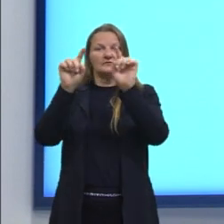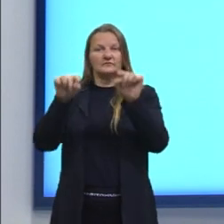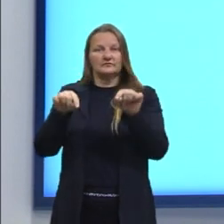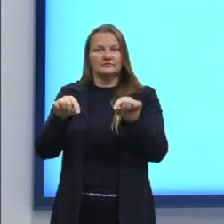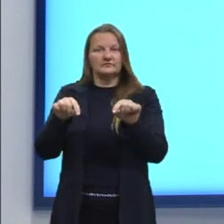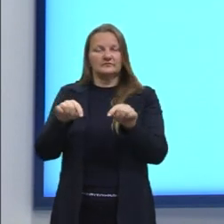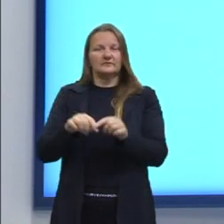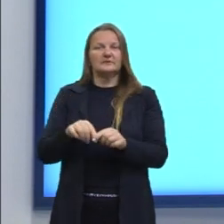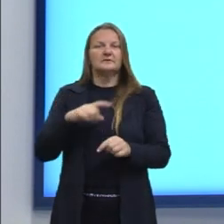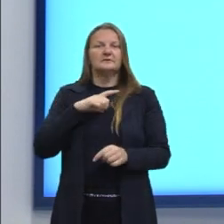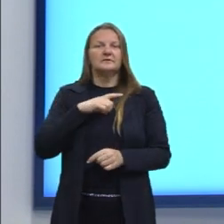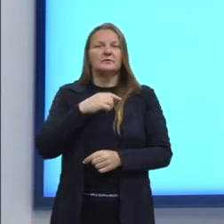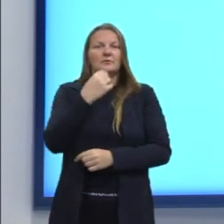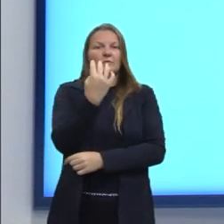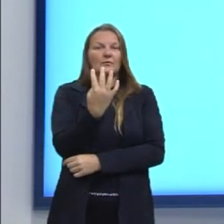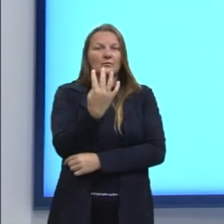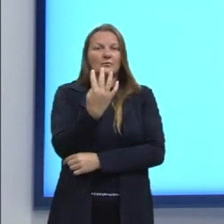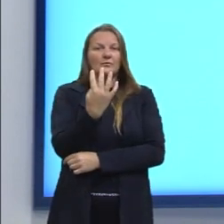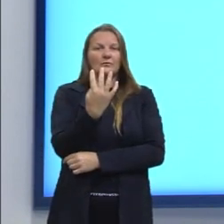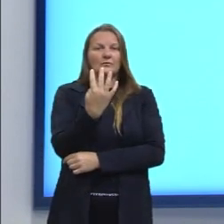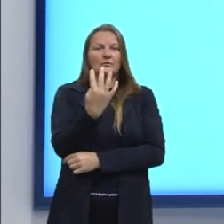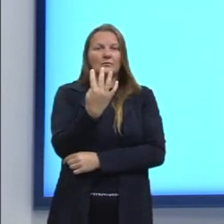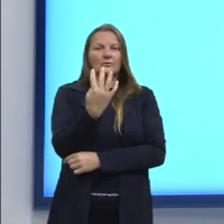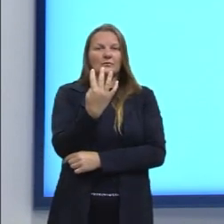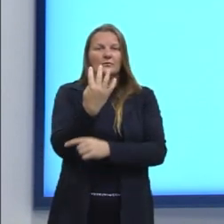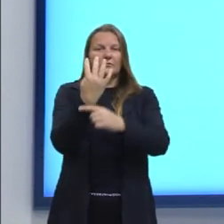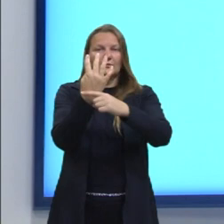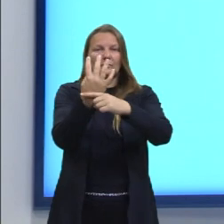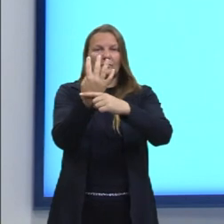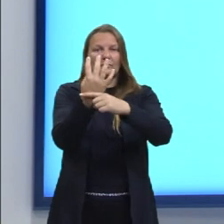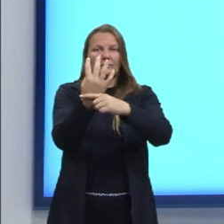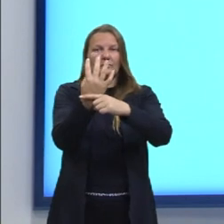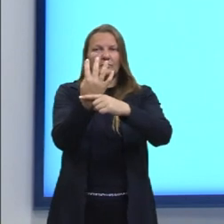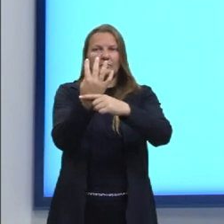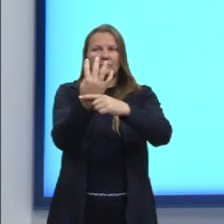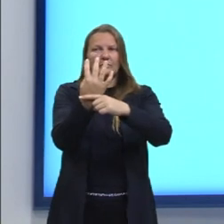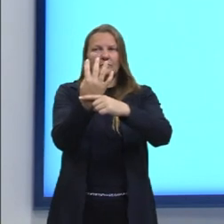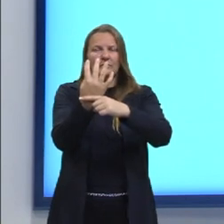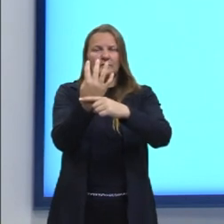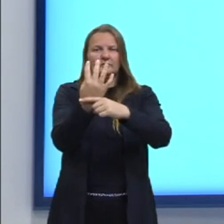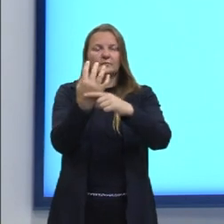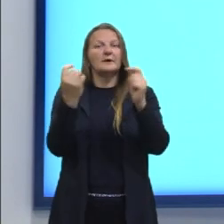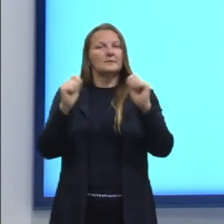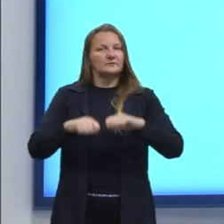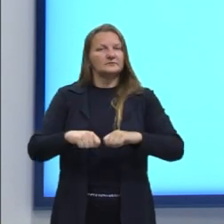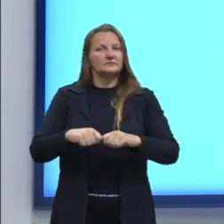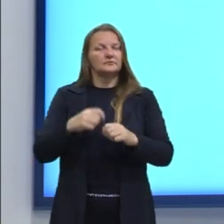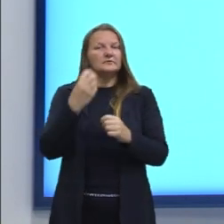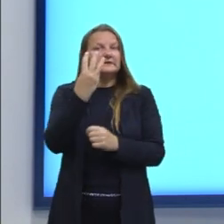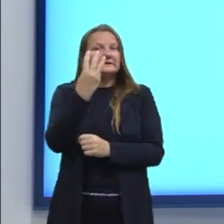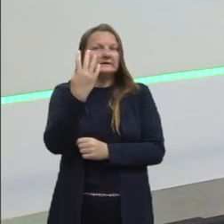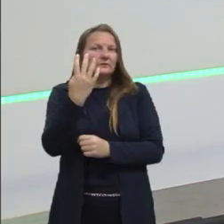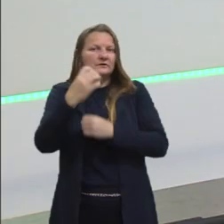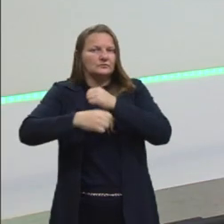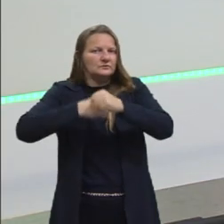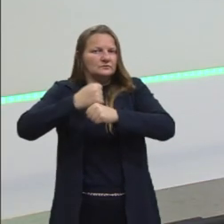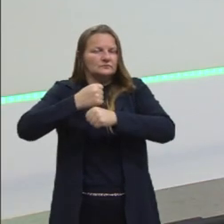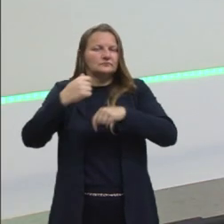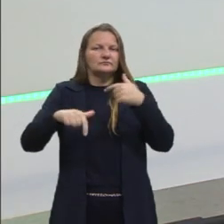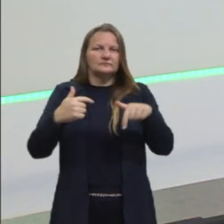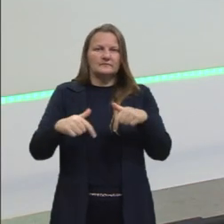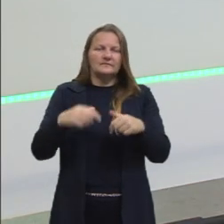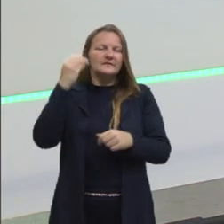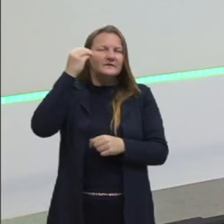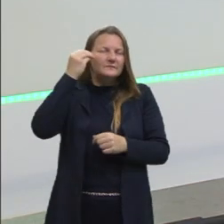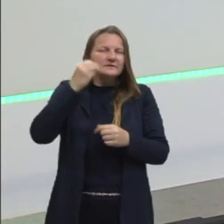ainda, sendo que ainda restam 4 deles que possuem 34 anos de serviço. Então,